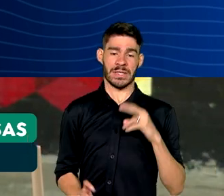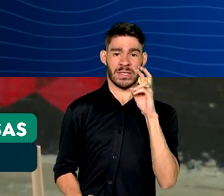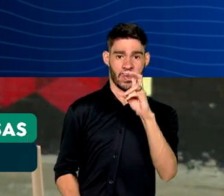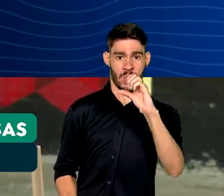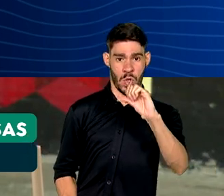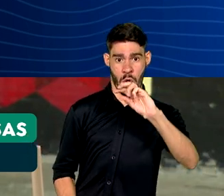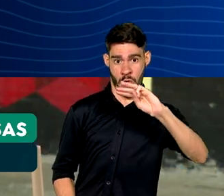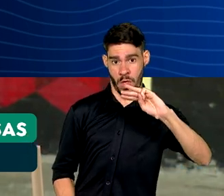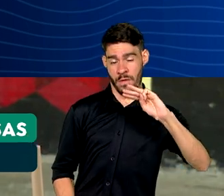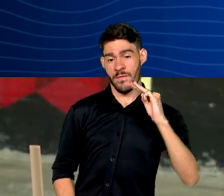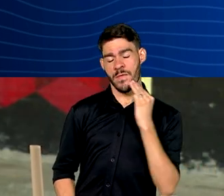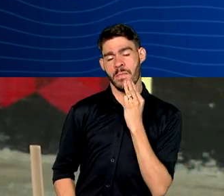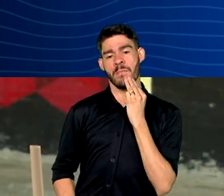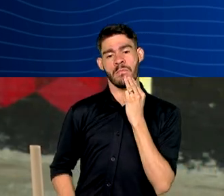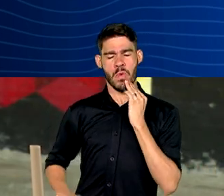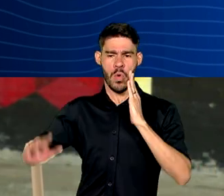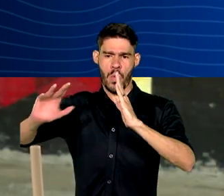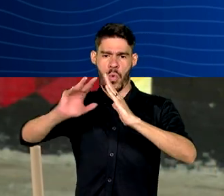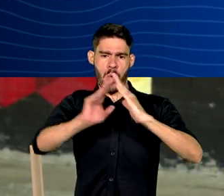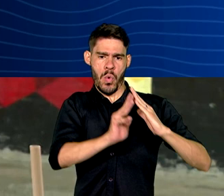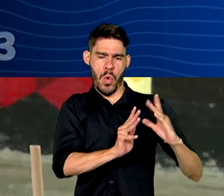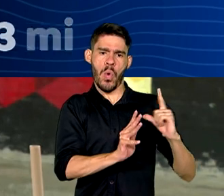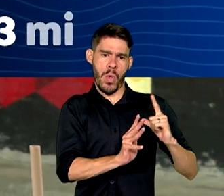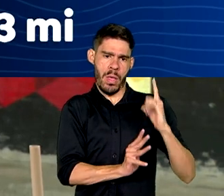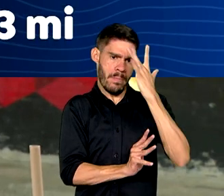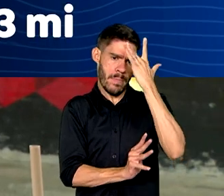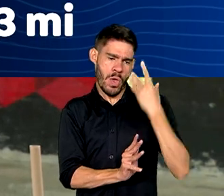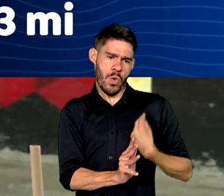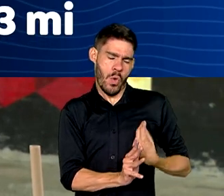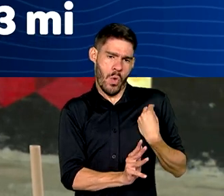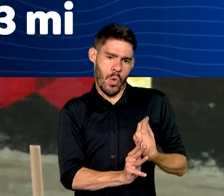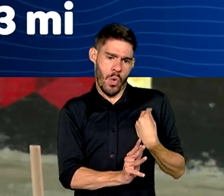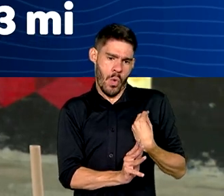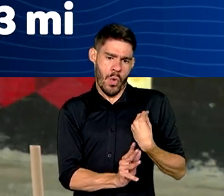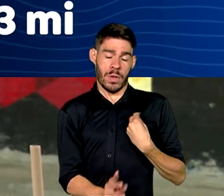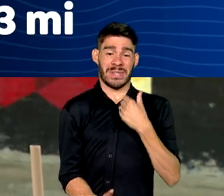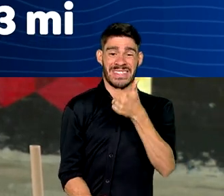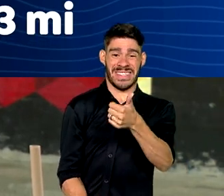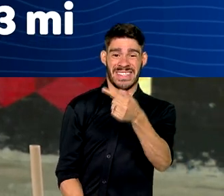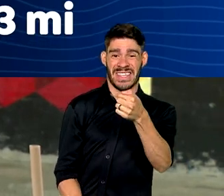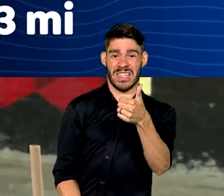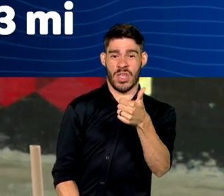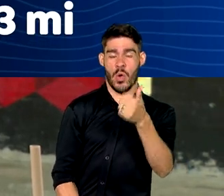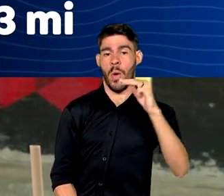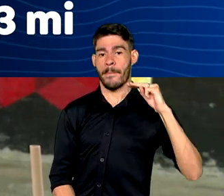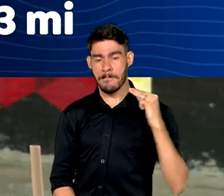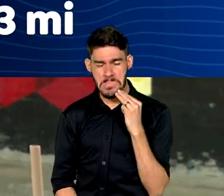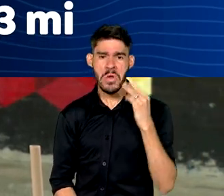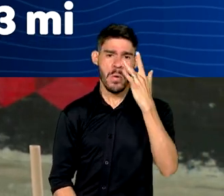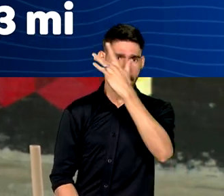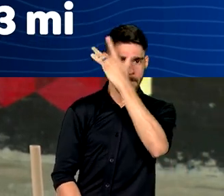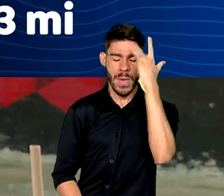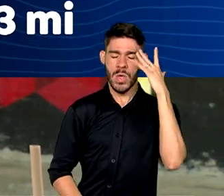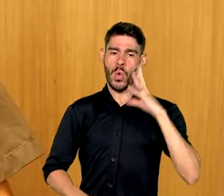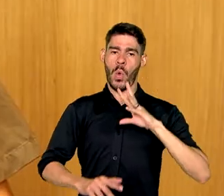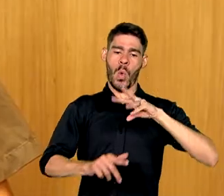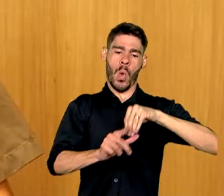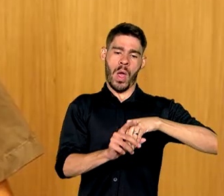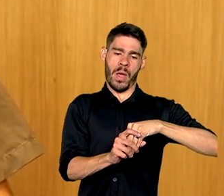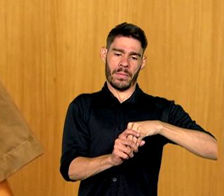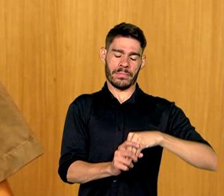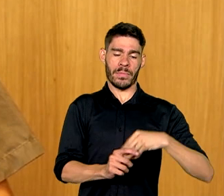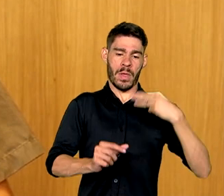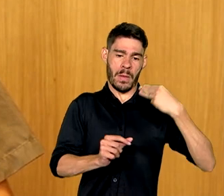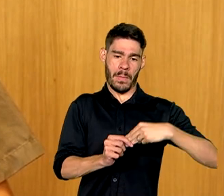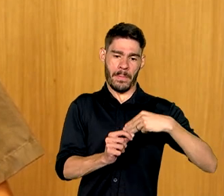milhões de casas estavam ocupadas, com 171 milhões de pessoas morando nelas. O